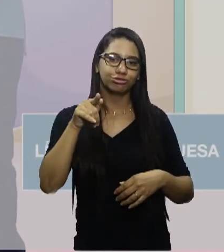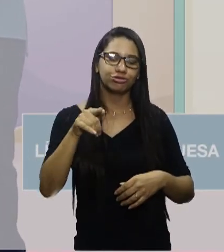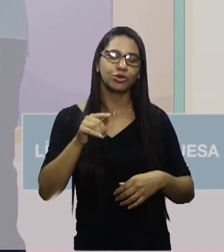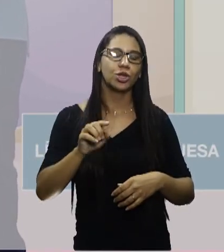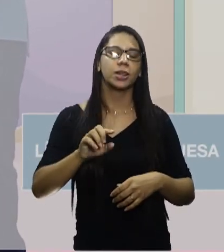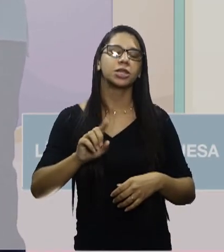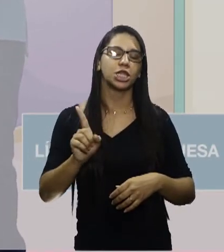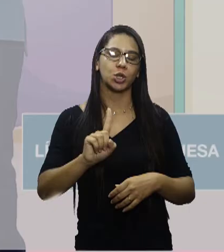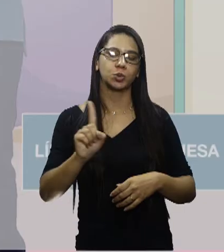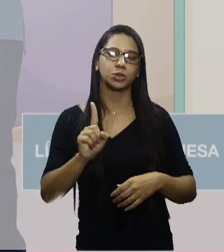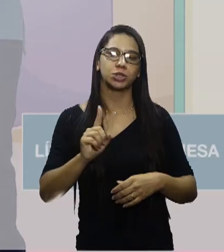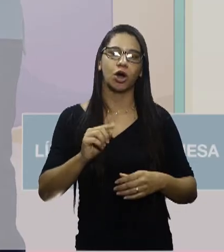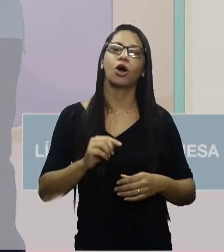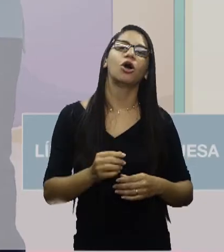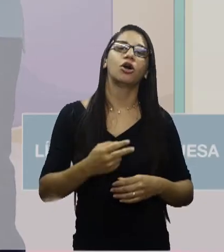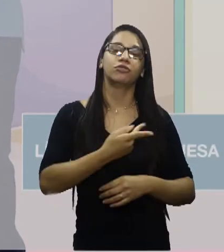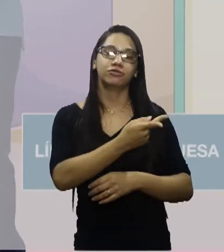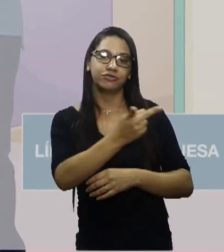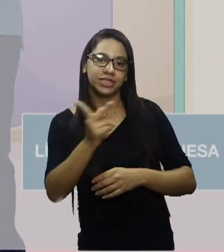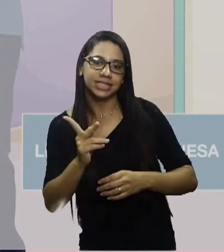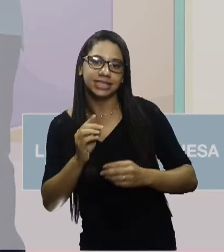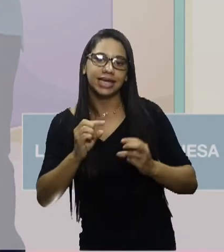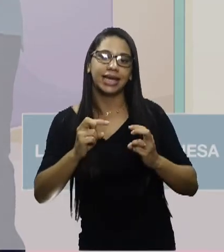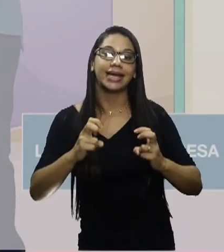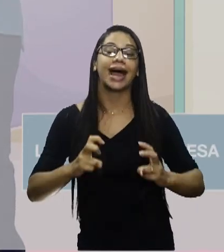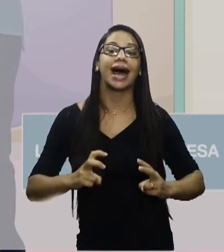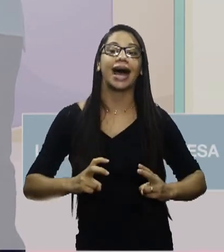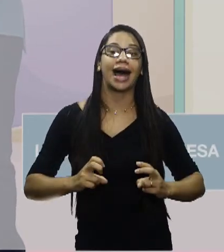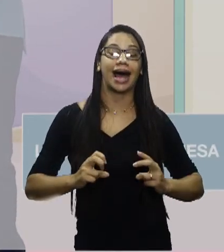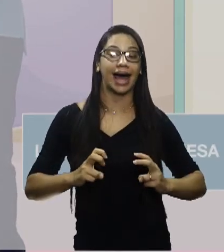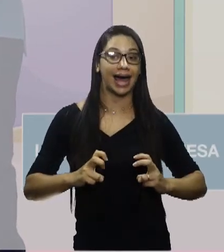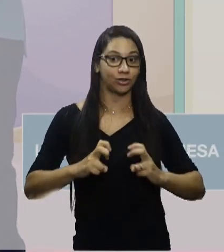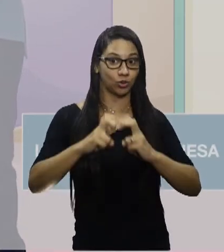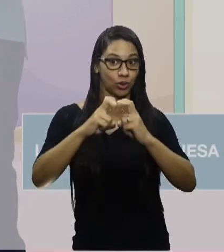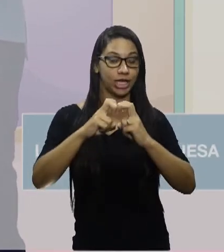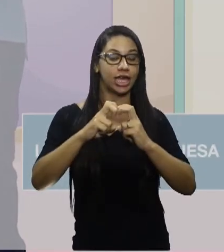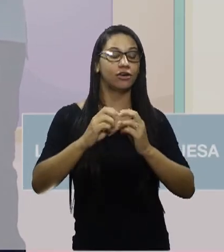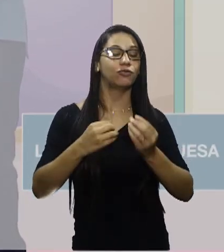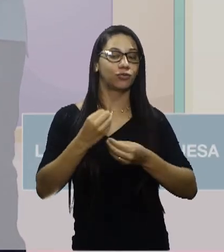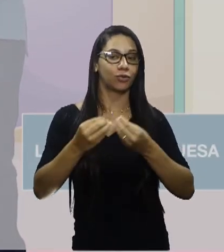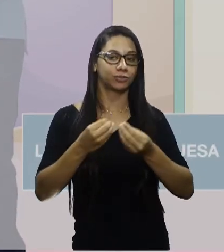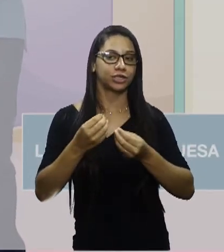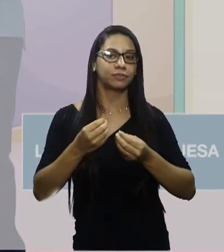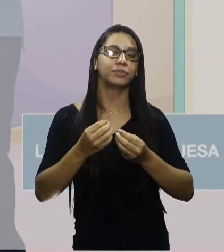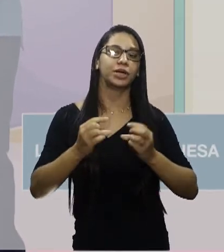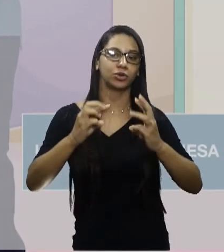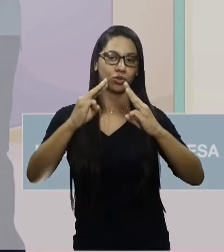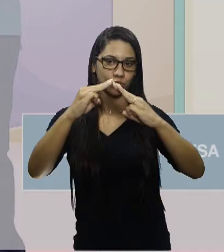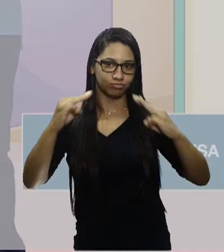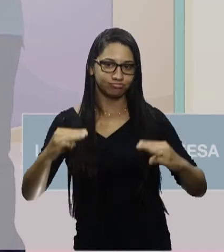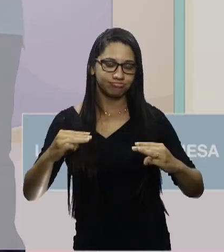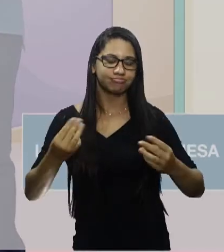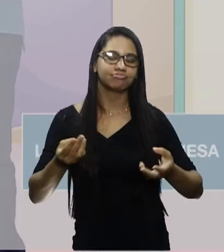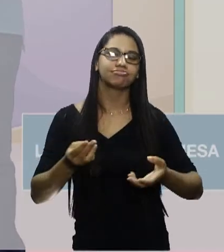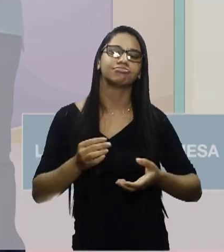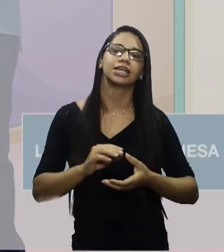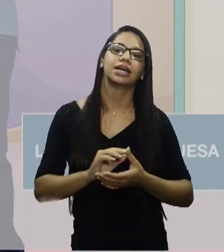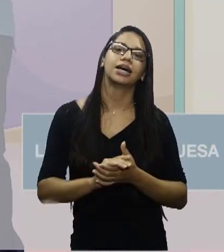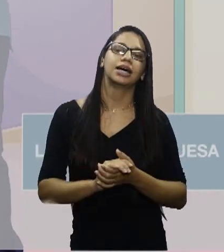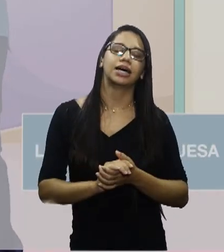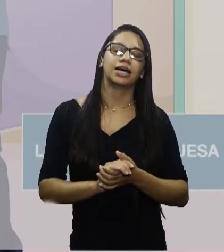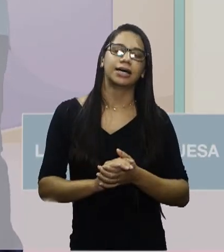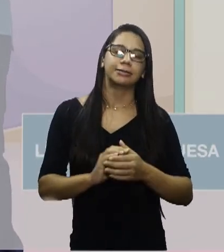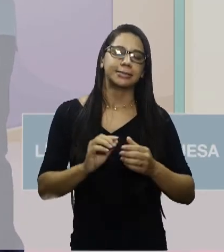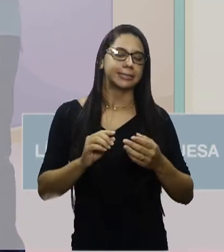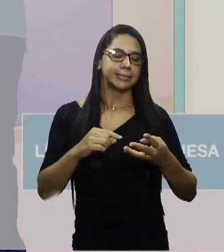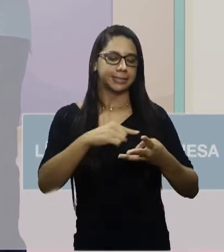Eiffel, como também visitei o Museu do Louvre. Então, essas orações coordenadas aditivas,